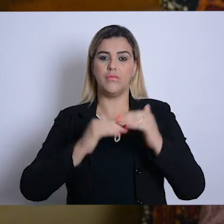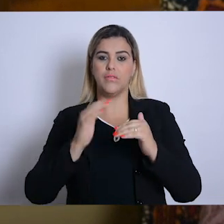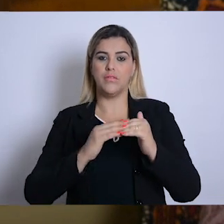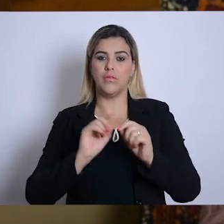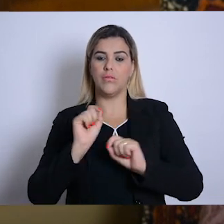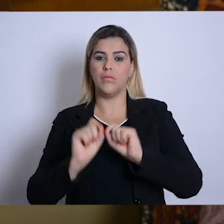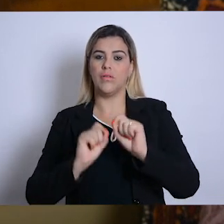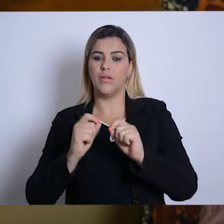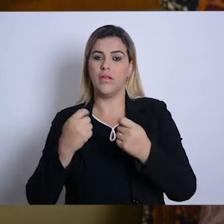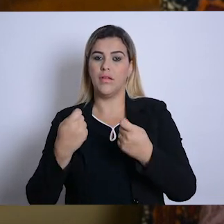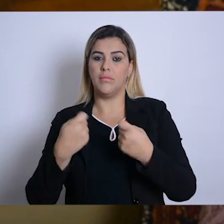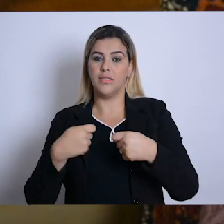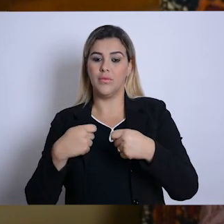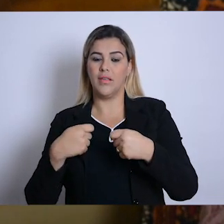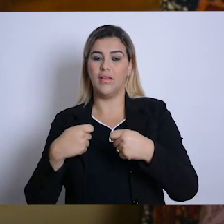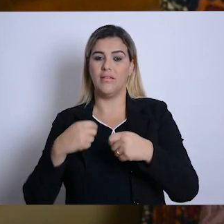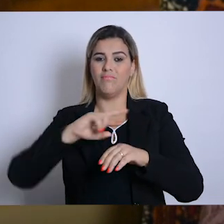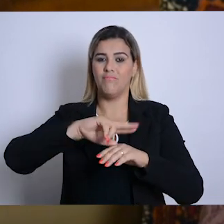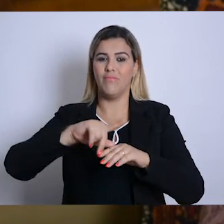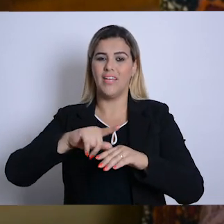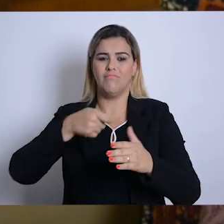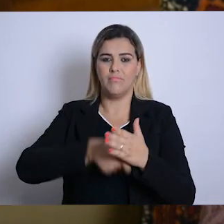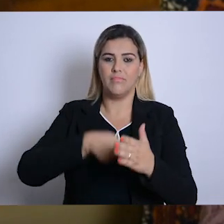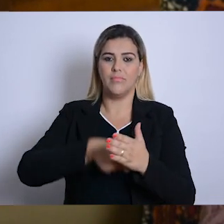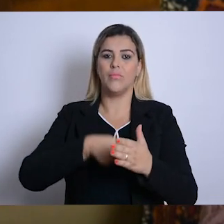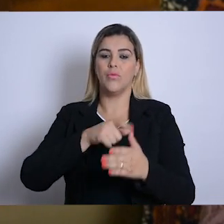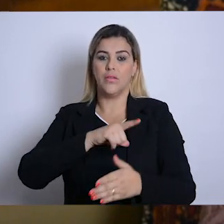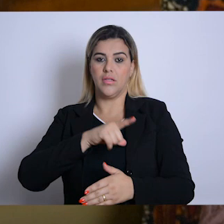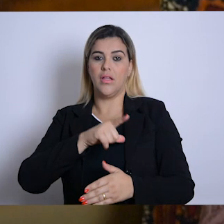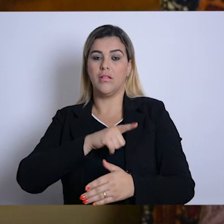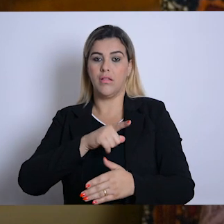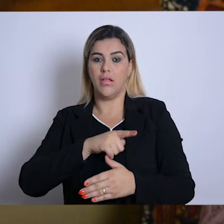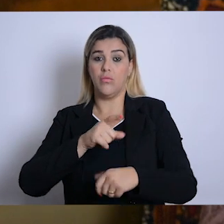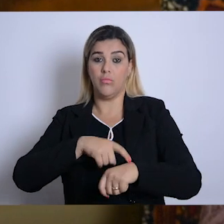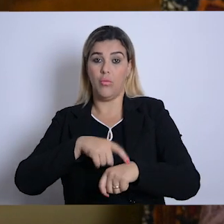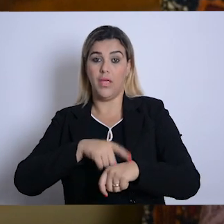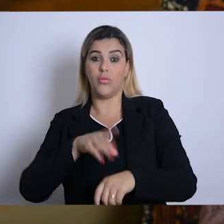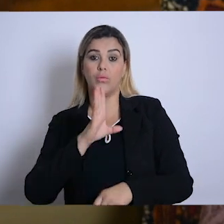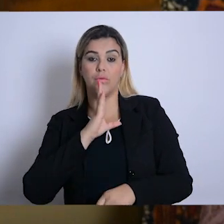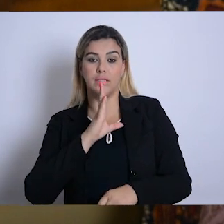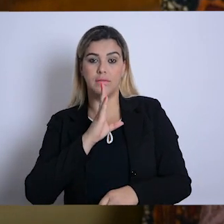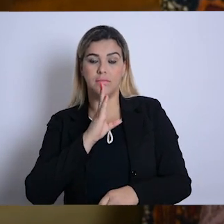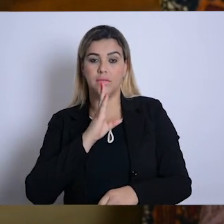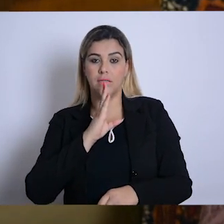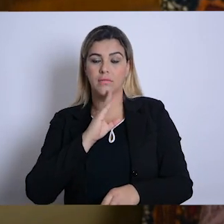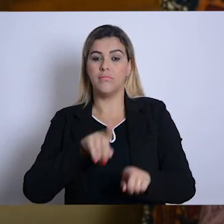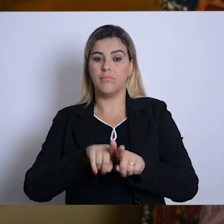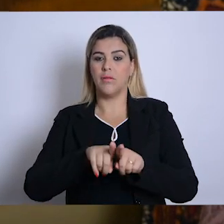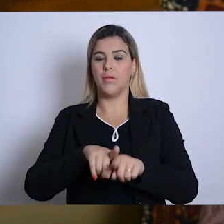uma profissão, ele passa por muitos caminhos, ele passa por um caminho do